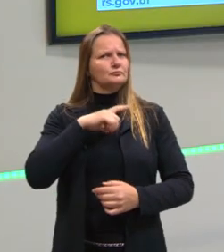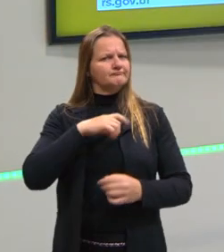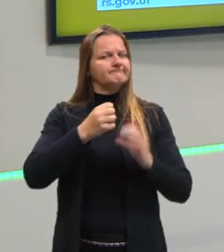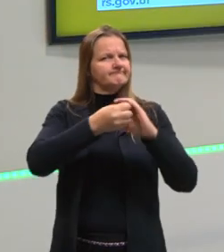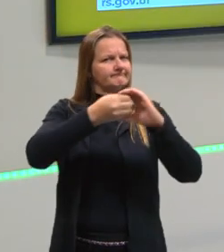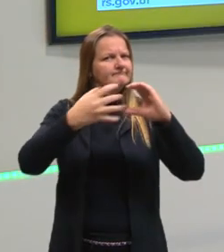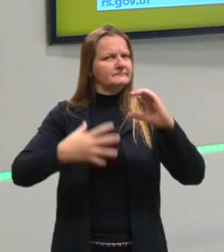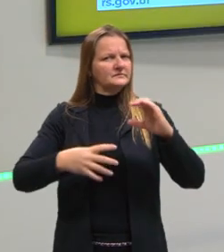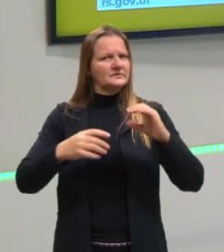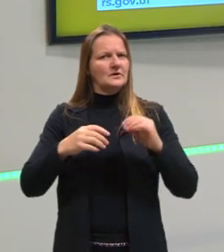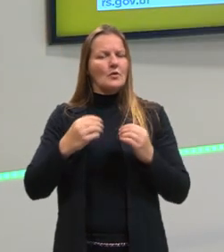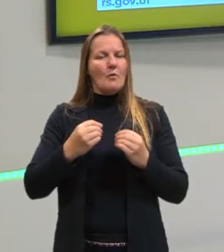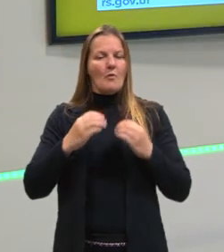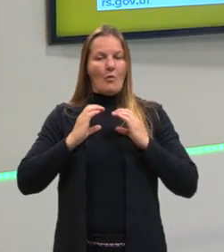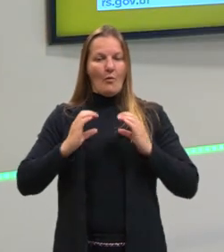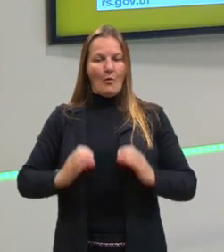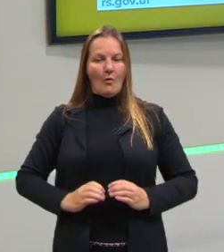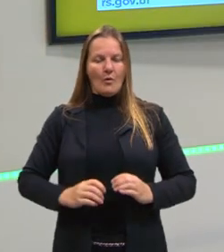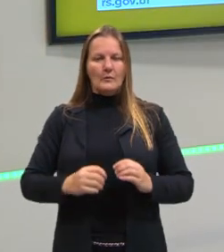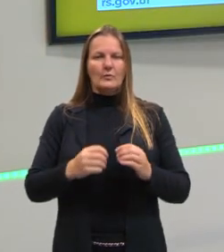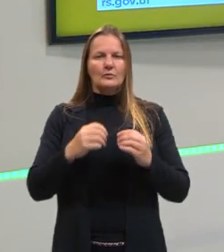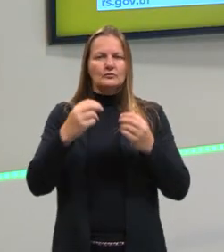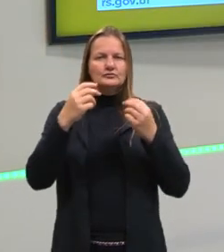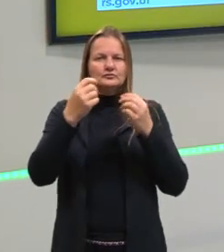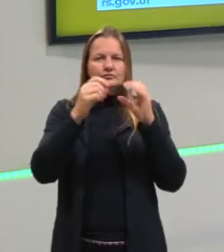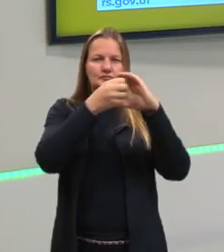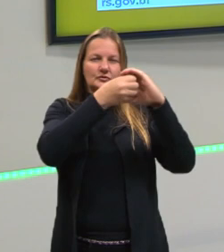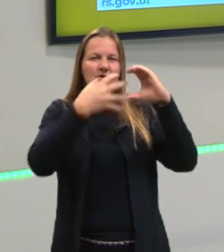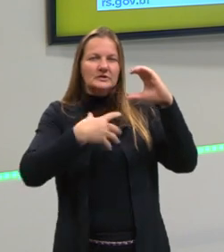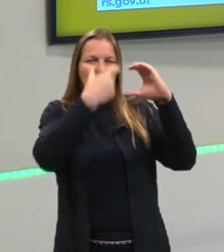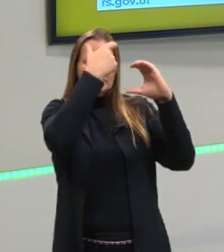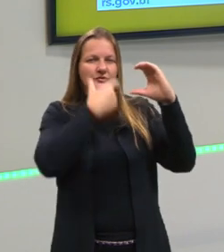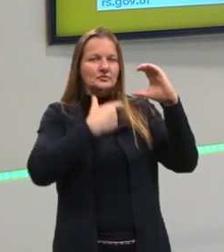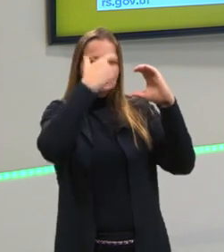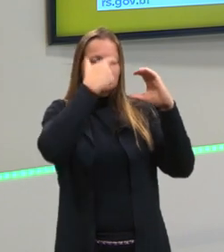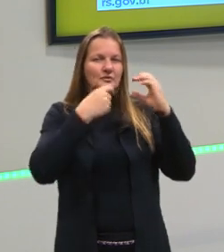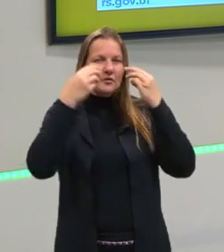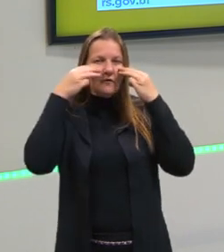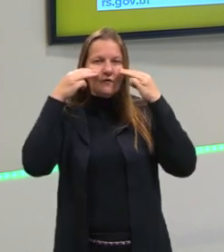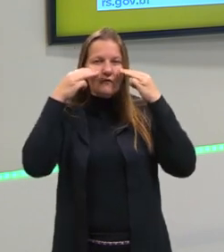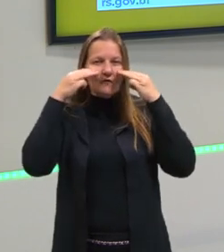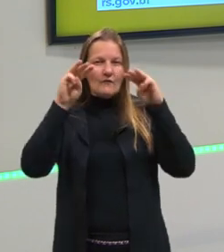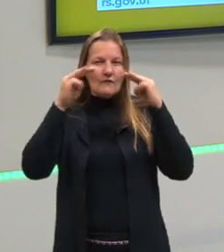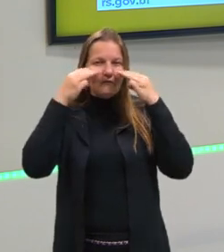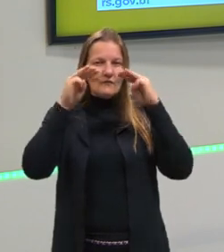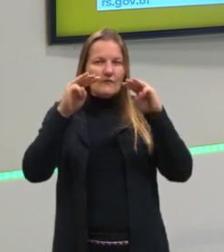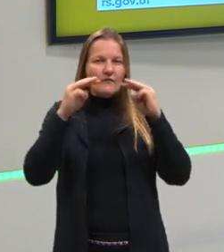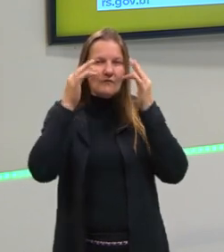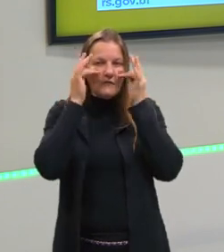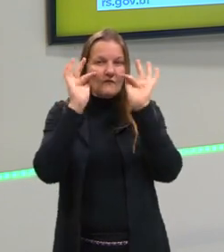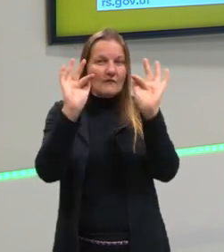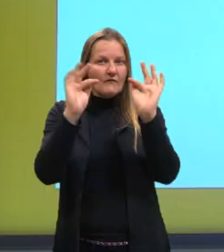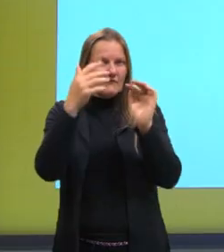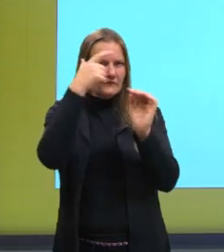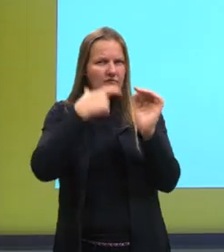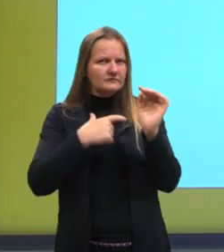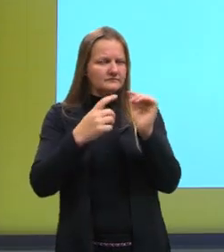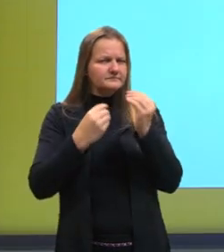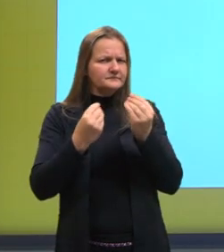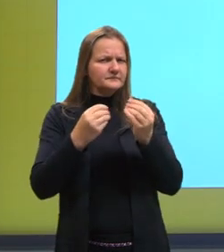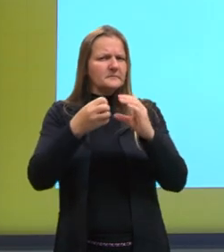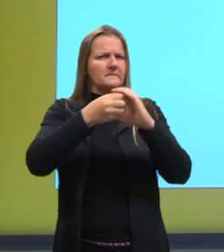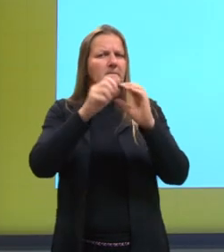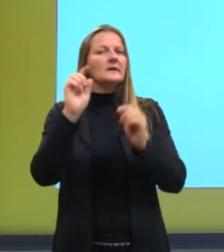biológicas de algumas pessoas determinavam ter mais cultura que outras. Absurdo. Ou também geográficas.